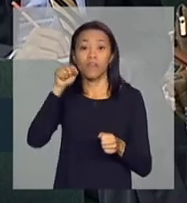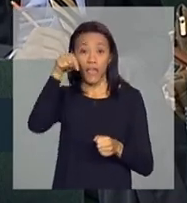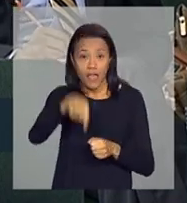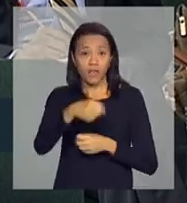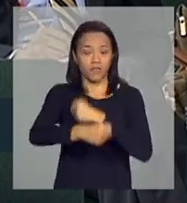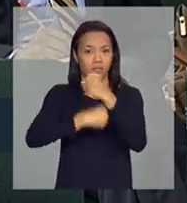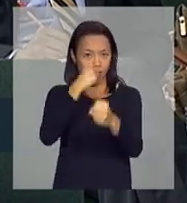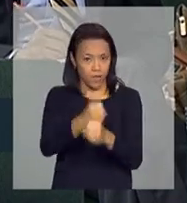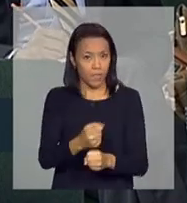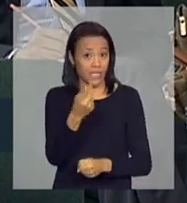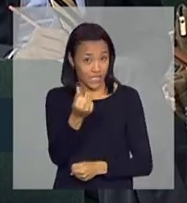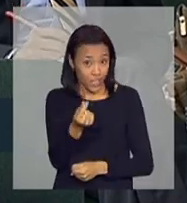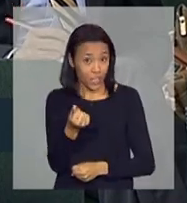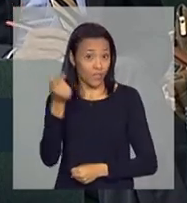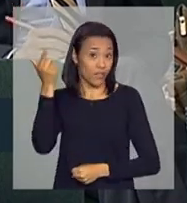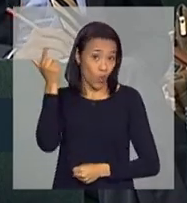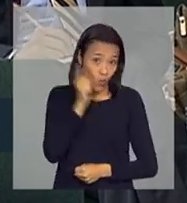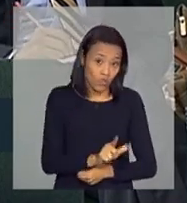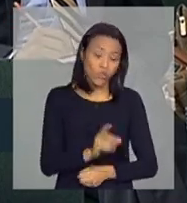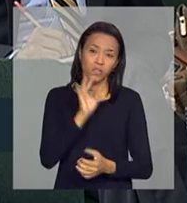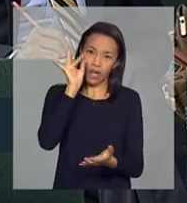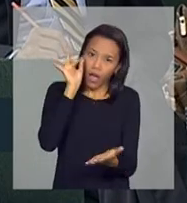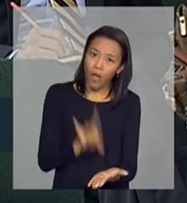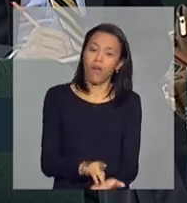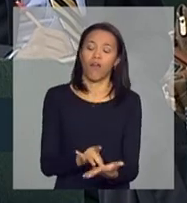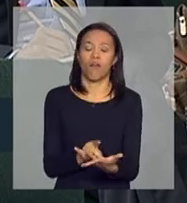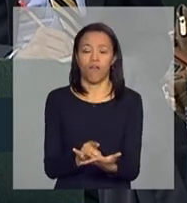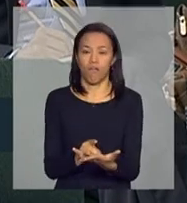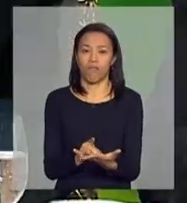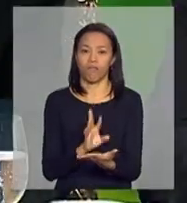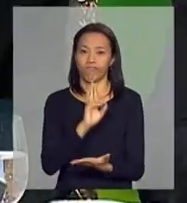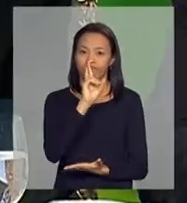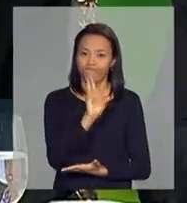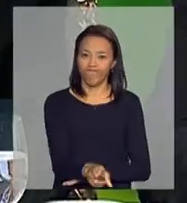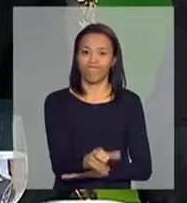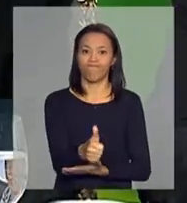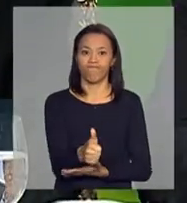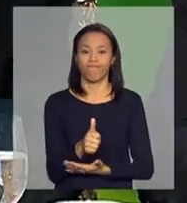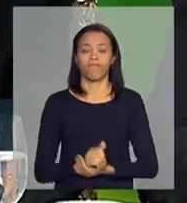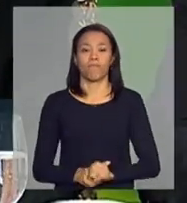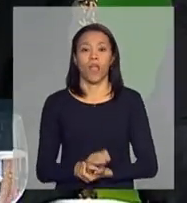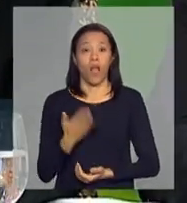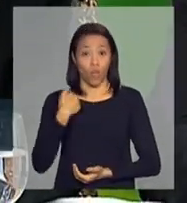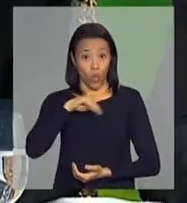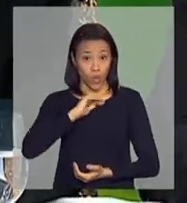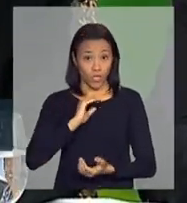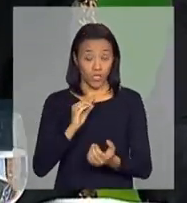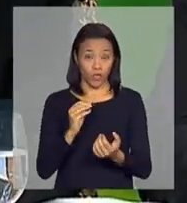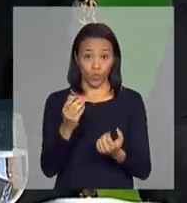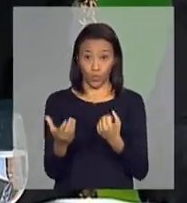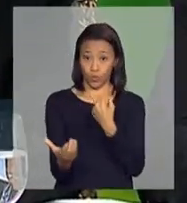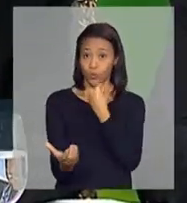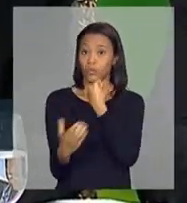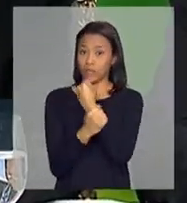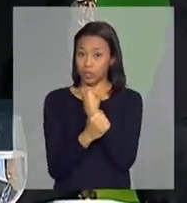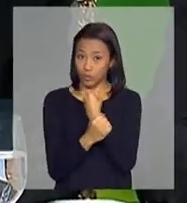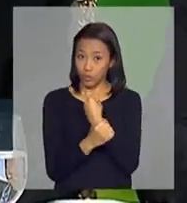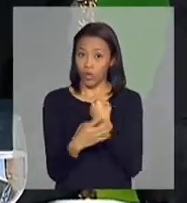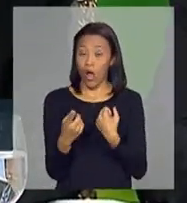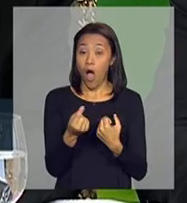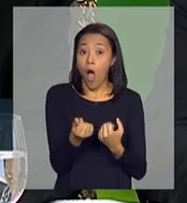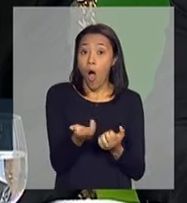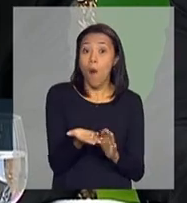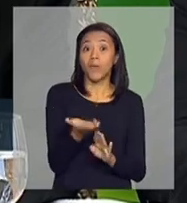seja eficiente, que tenha um resultado. Nós aumentamos o seguro de 400 milhões para 700 milhões.